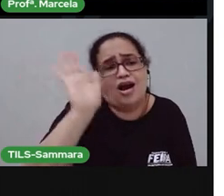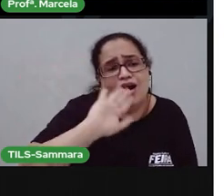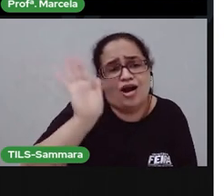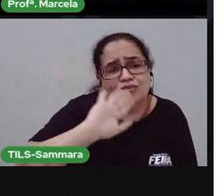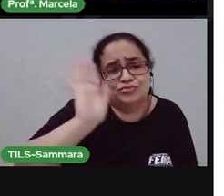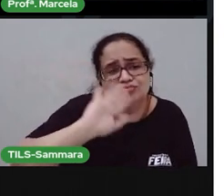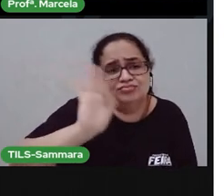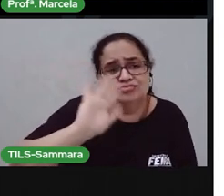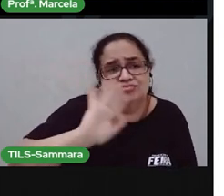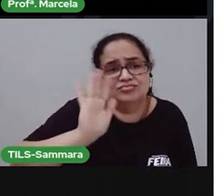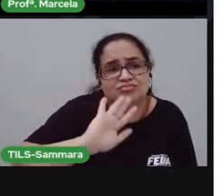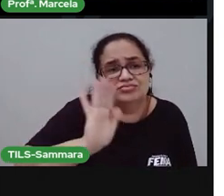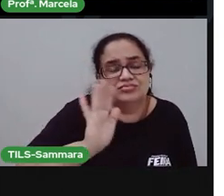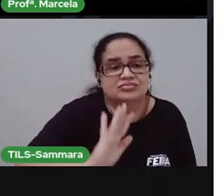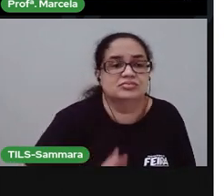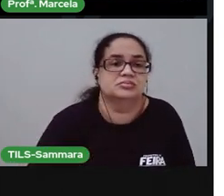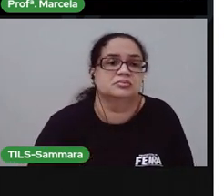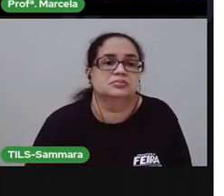despedir.